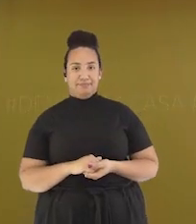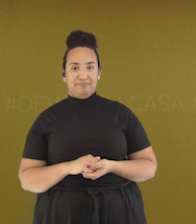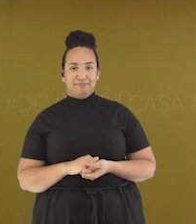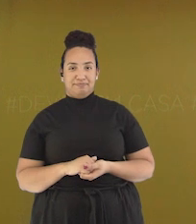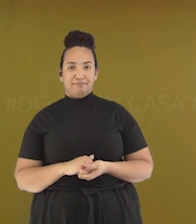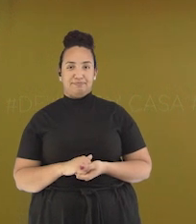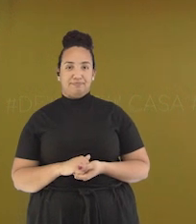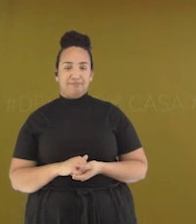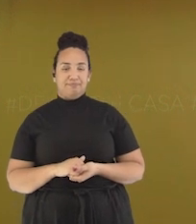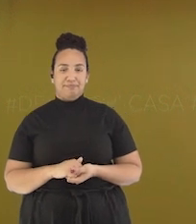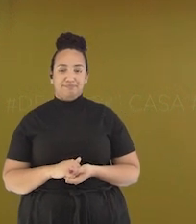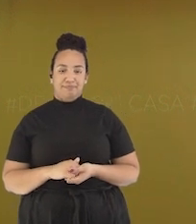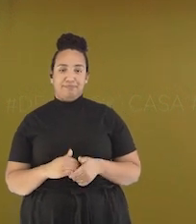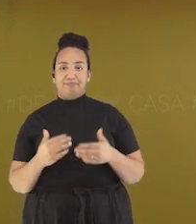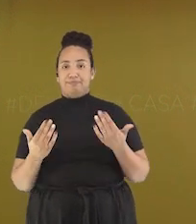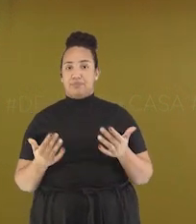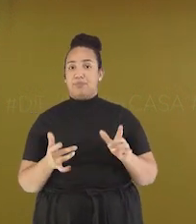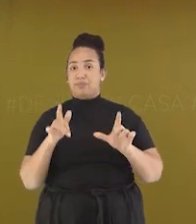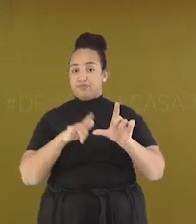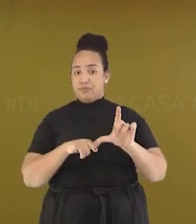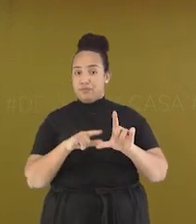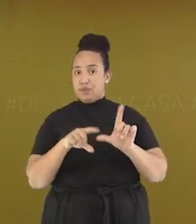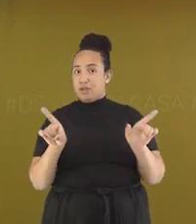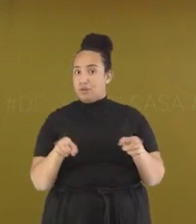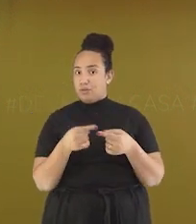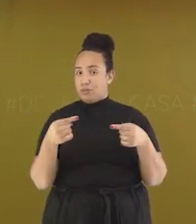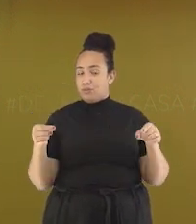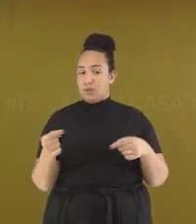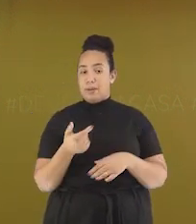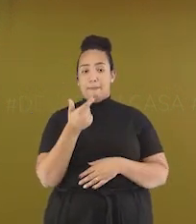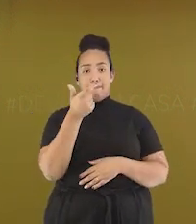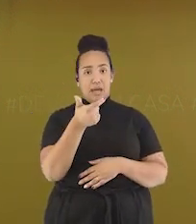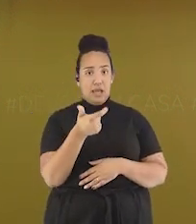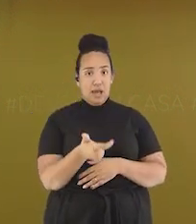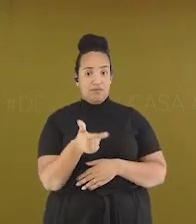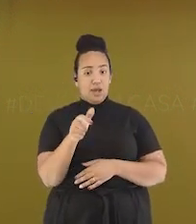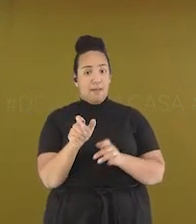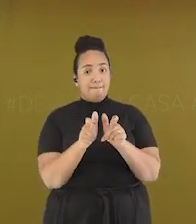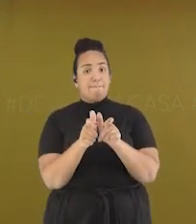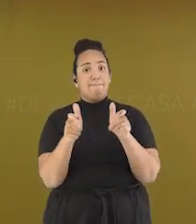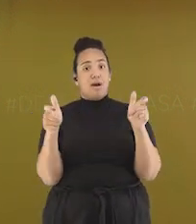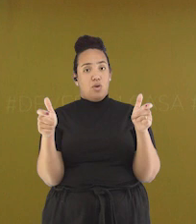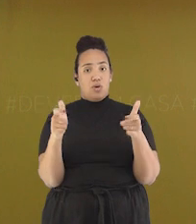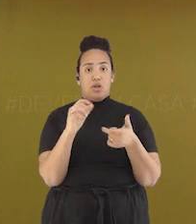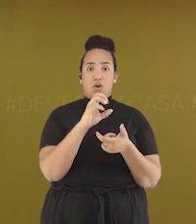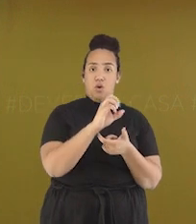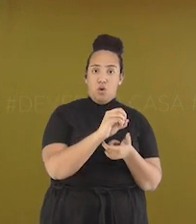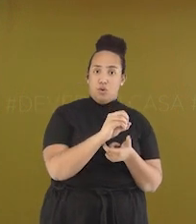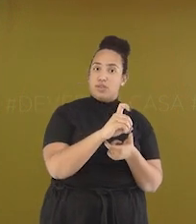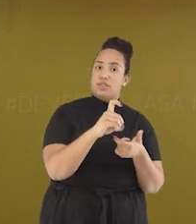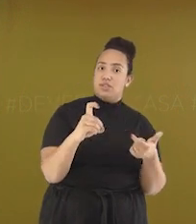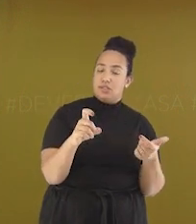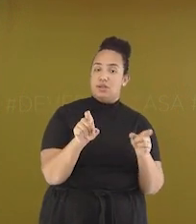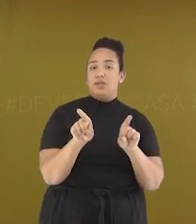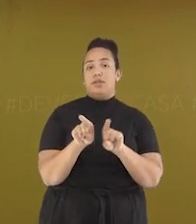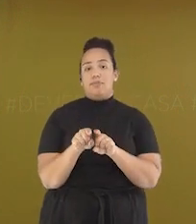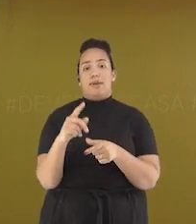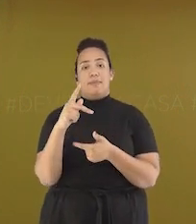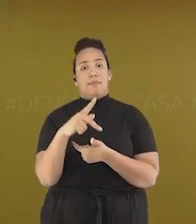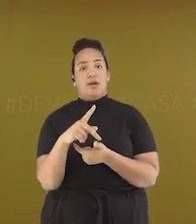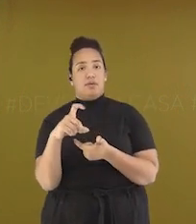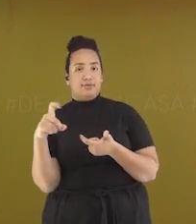As palavras da letra da canção Predominam as palavras oxítonas e paroxítonas E vocês